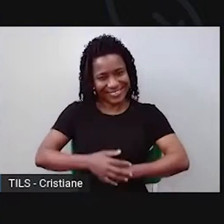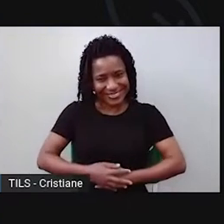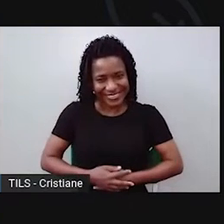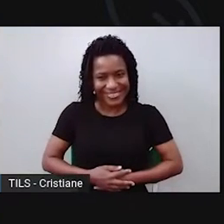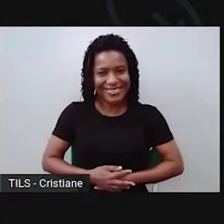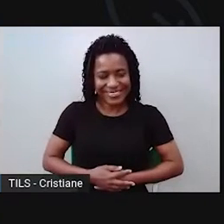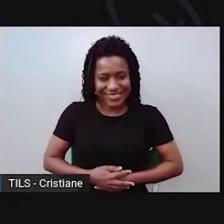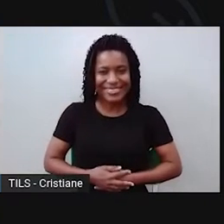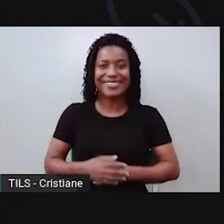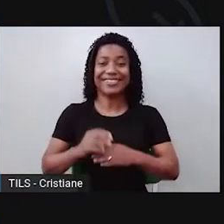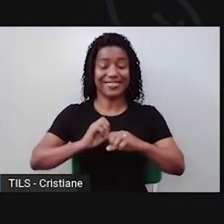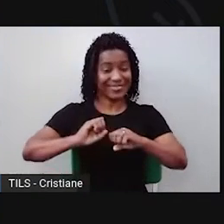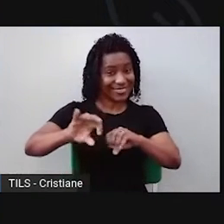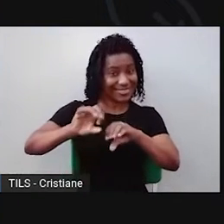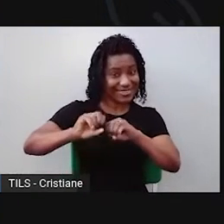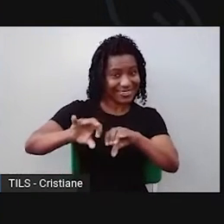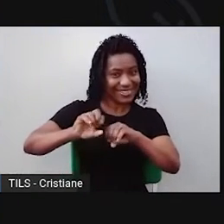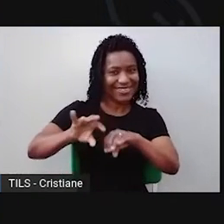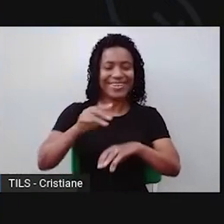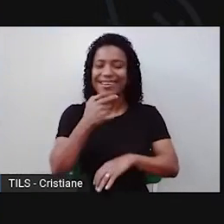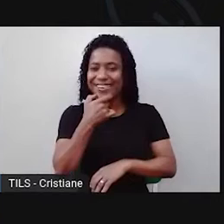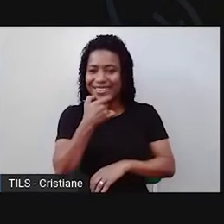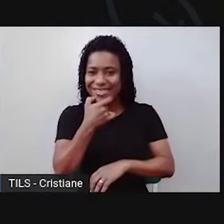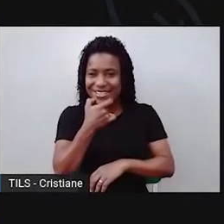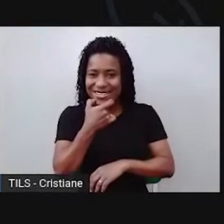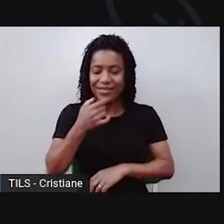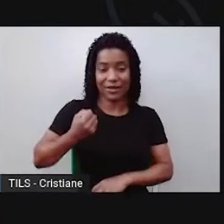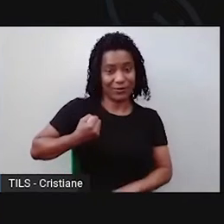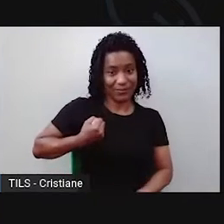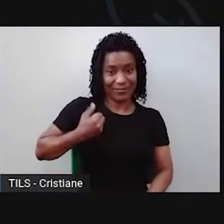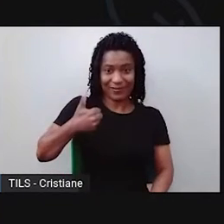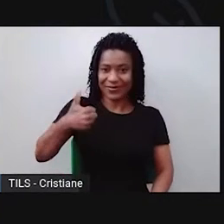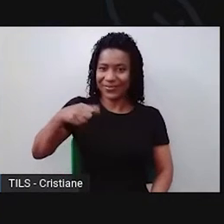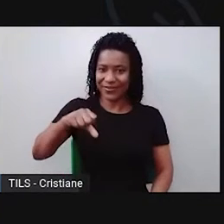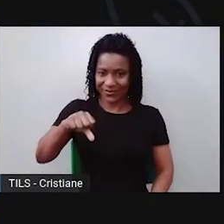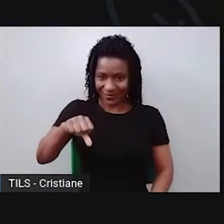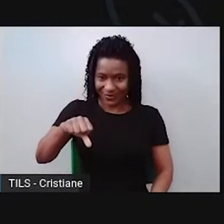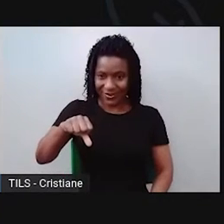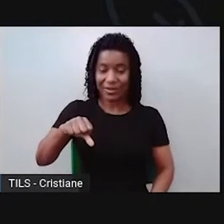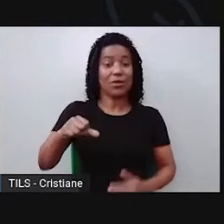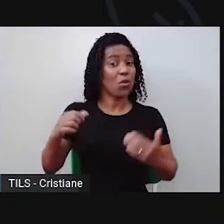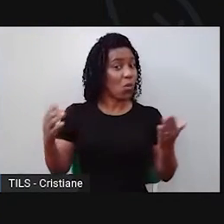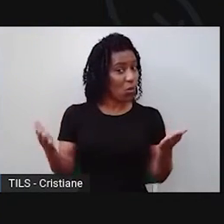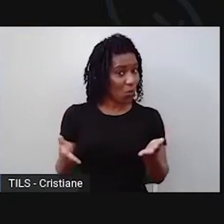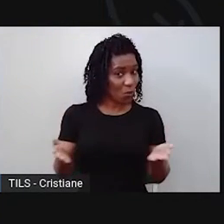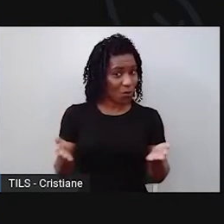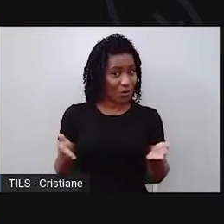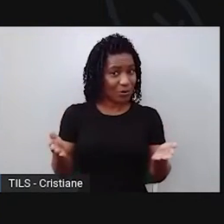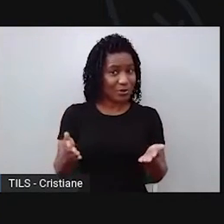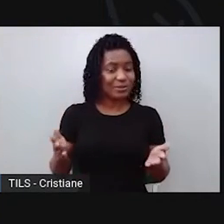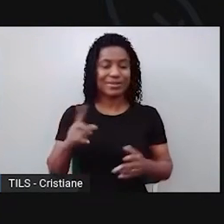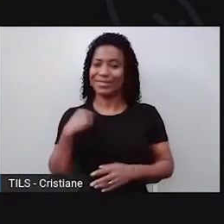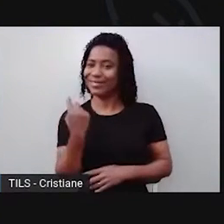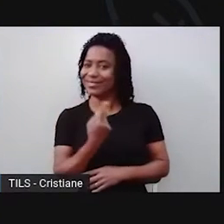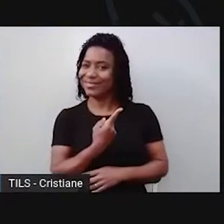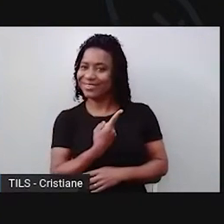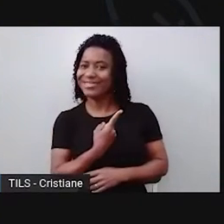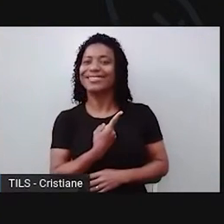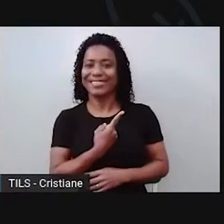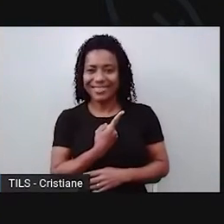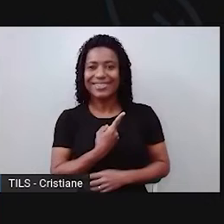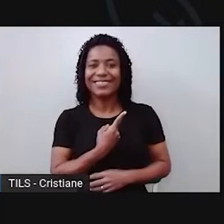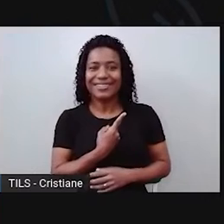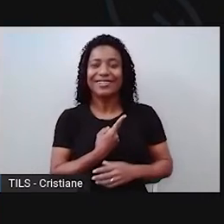Sejam bem-vindos à nossa aula de inglês número 19. E hoje nós vamos falar sobre